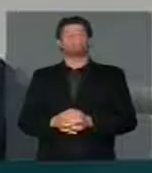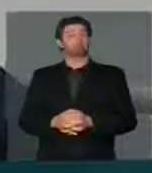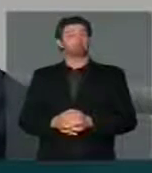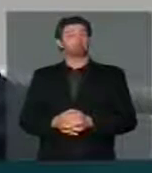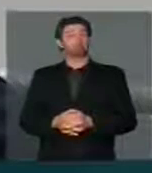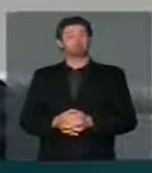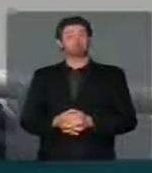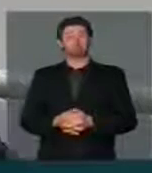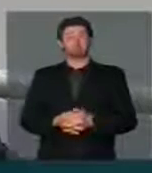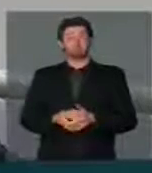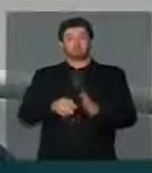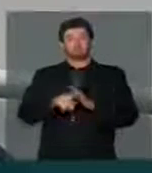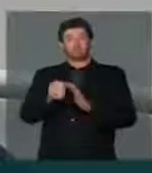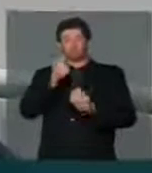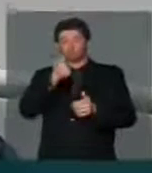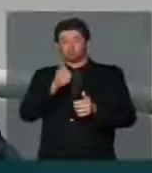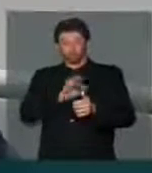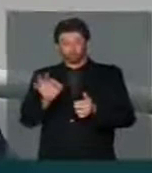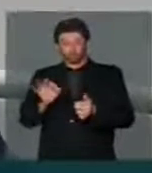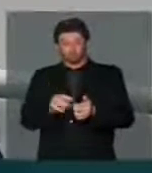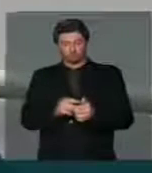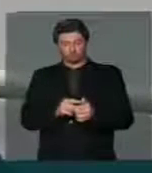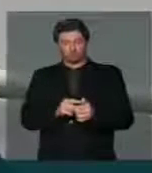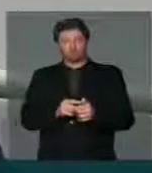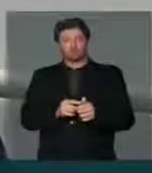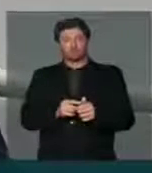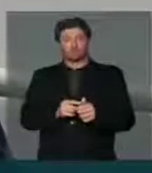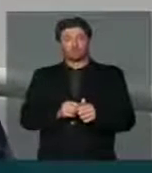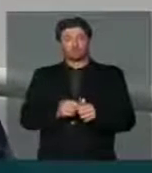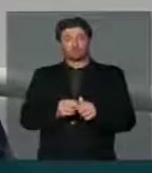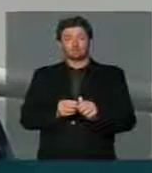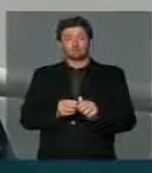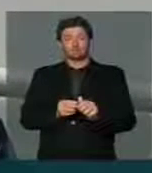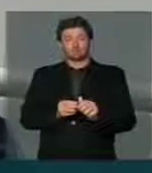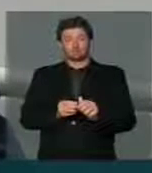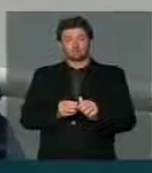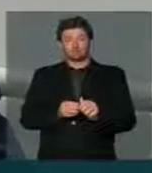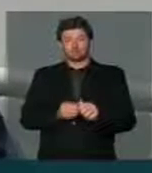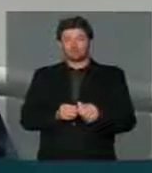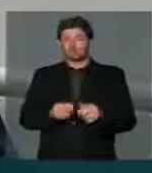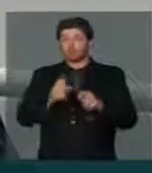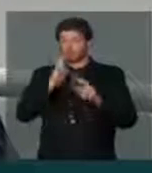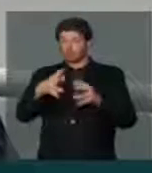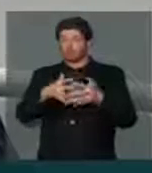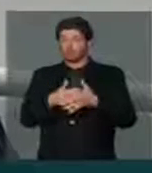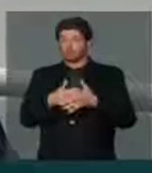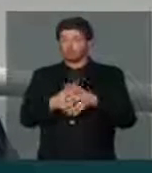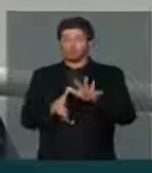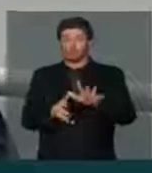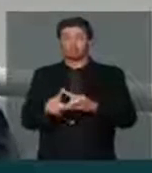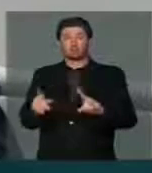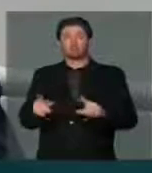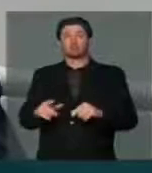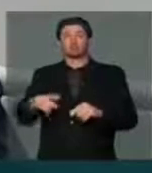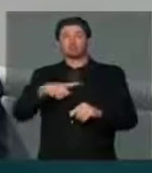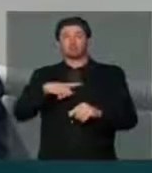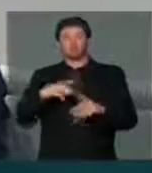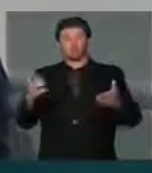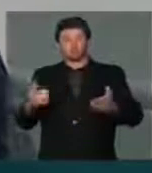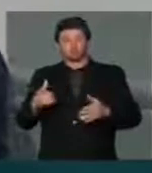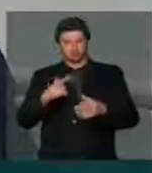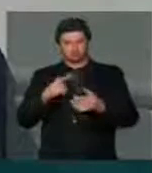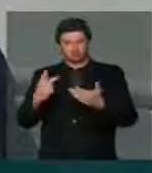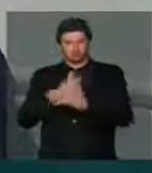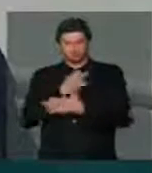colocada, e ela tem a resposta complexa. Existe, nós temos até um